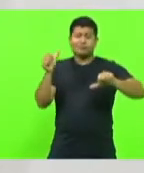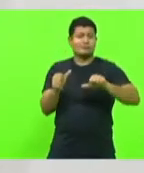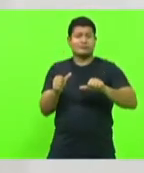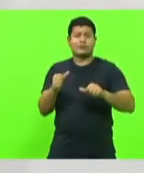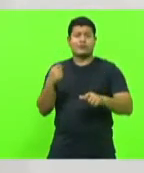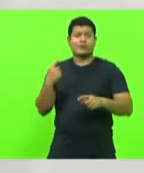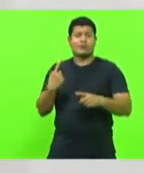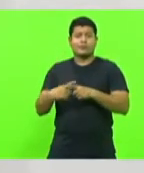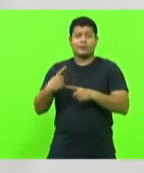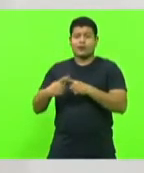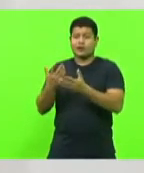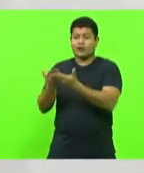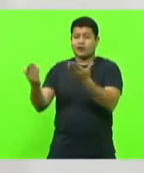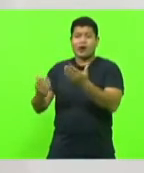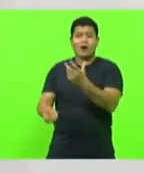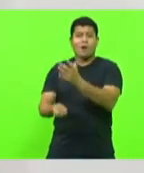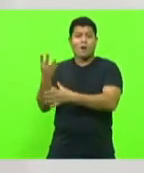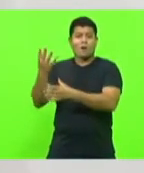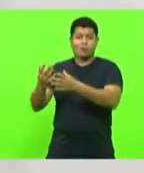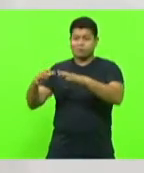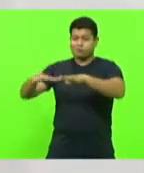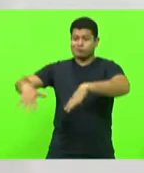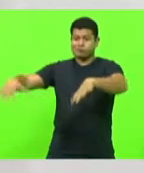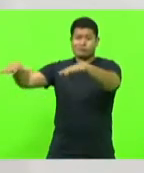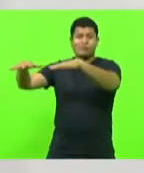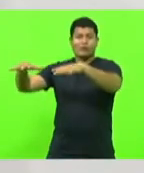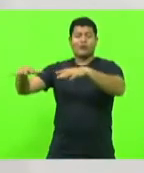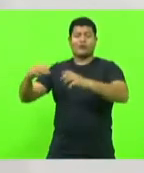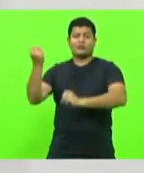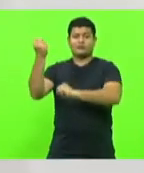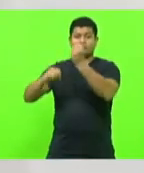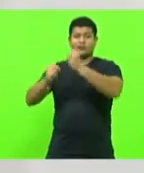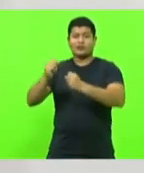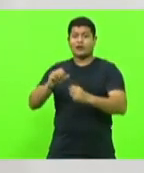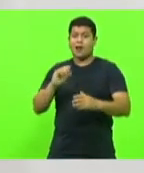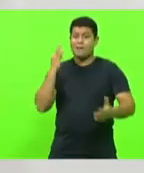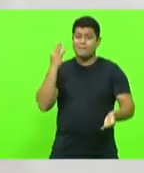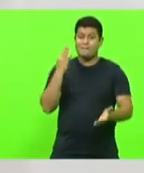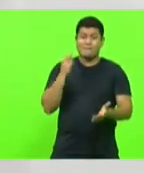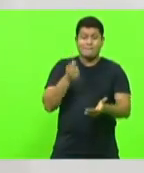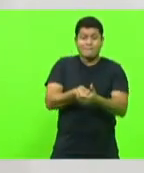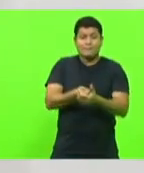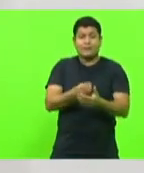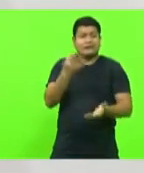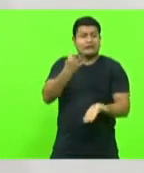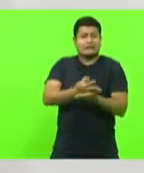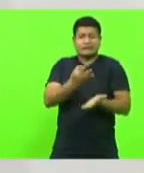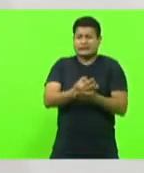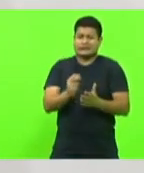empreendimentos, pagam as tarifas de energia mais caras do mundo.